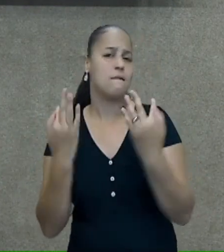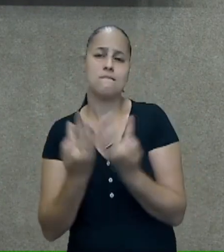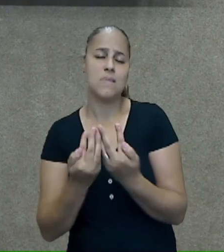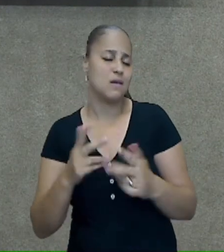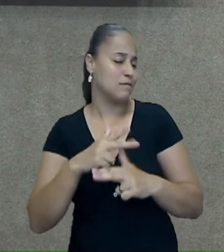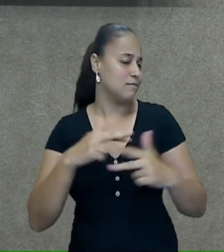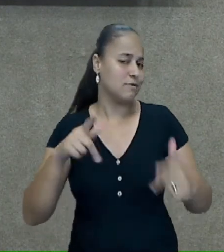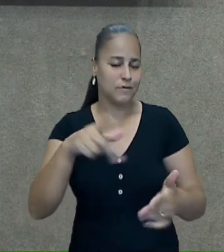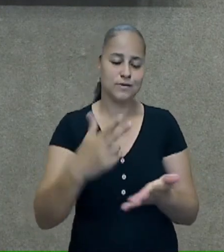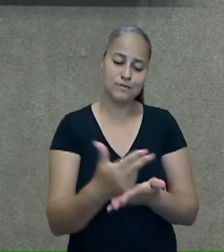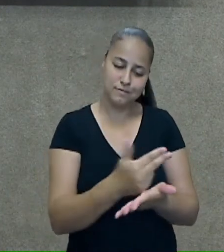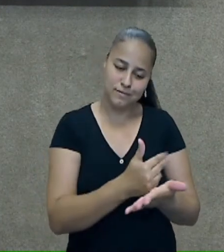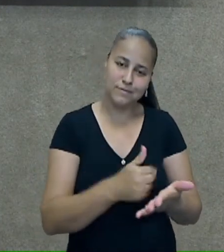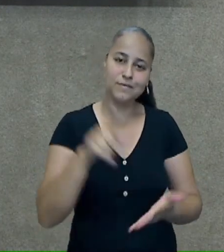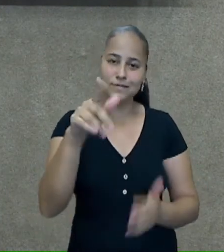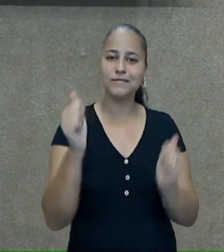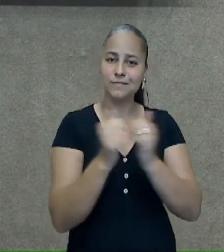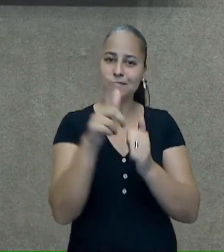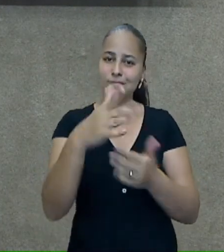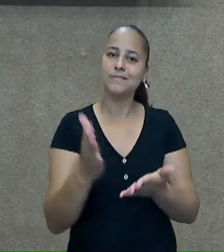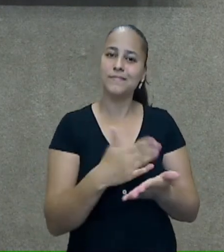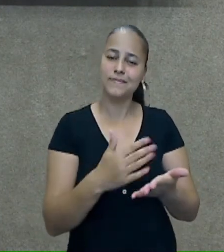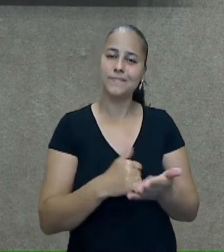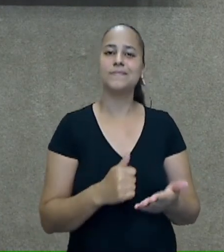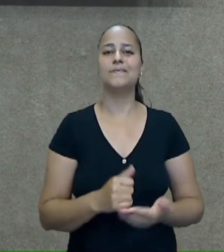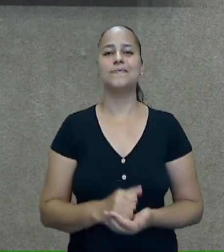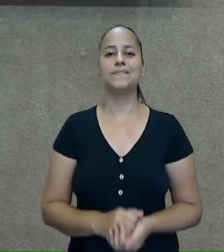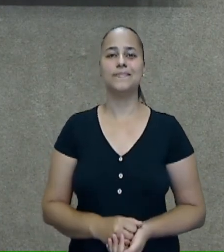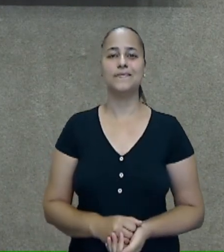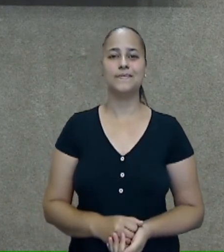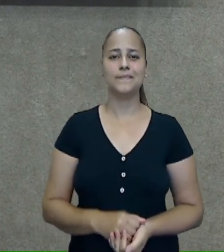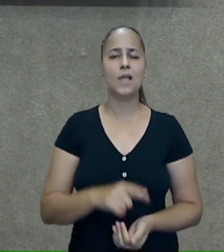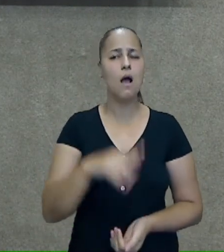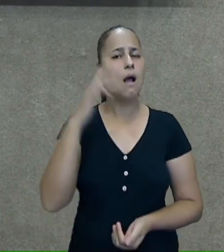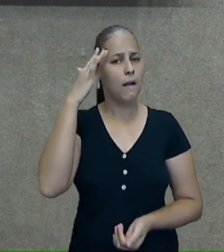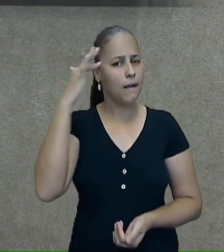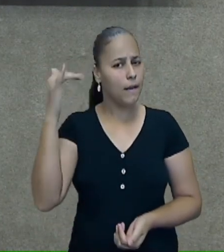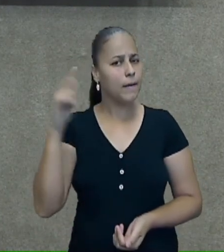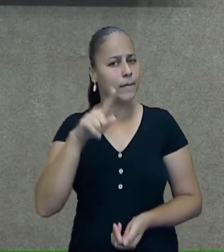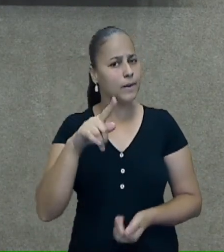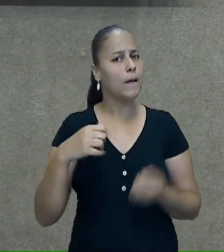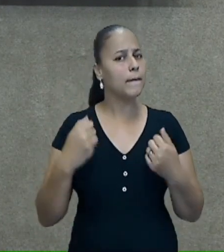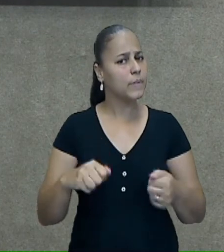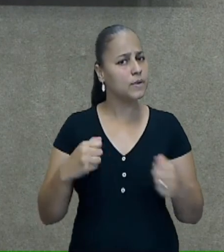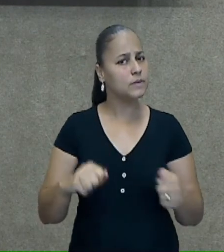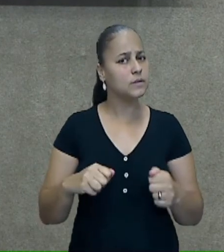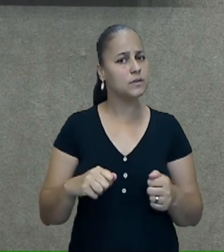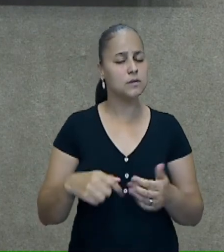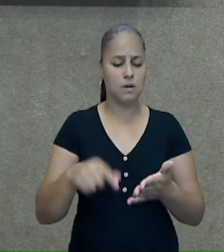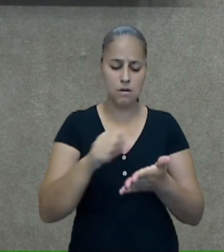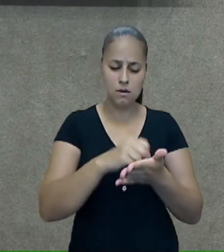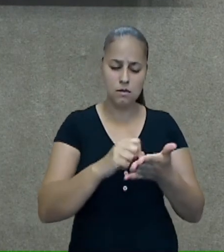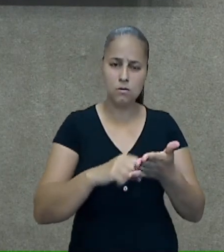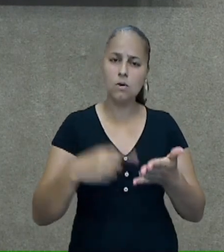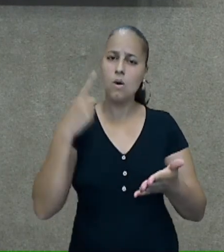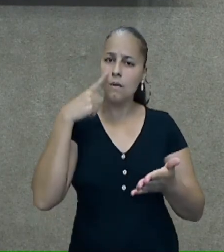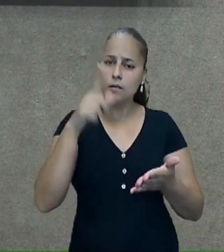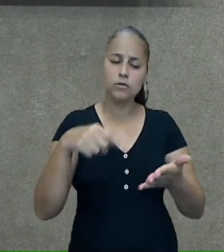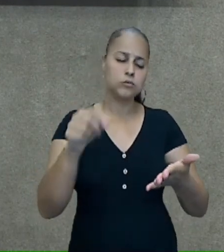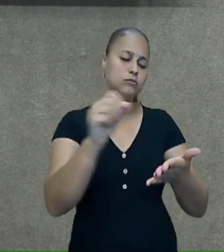seus amigos têm e aí você vai escrever no seu caderno. Lembrando que vocês também podem fazer uma linda